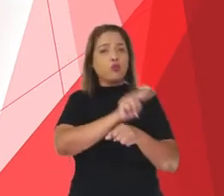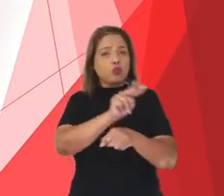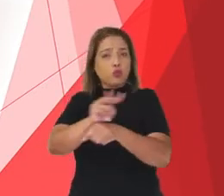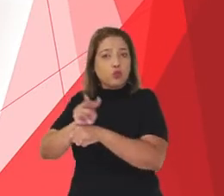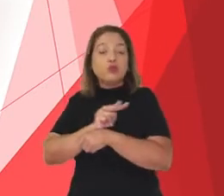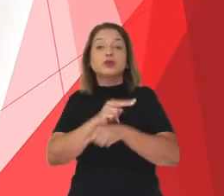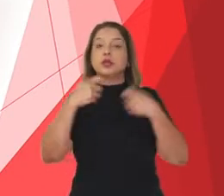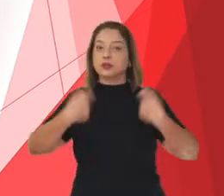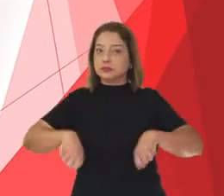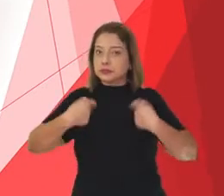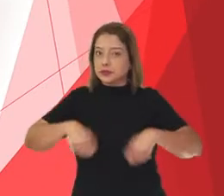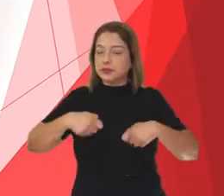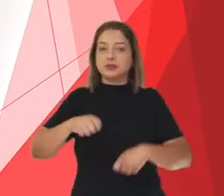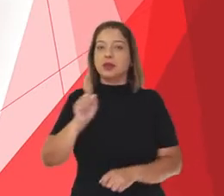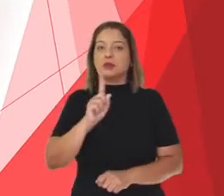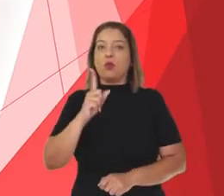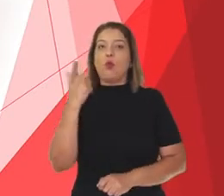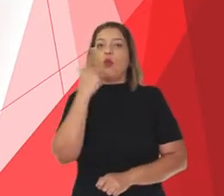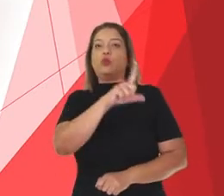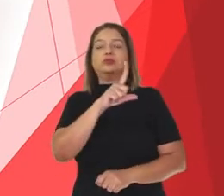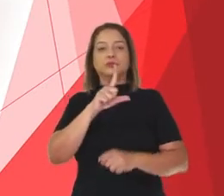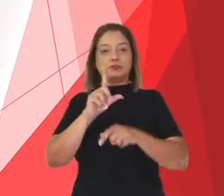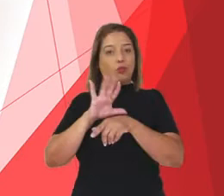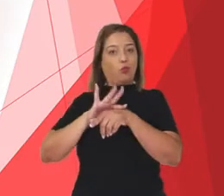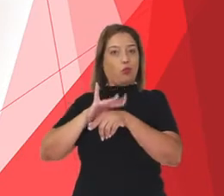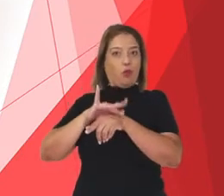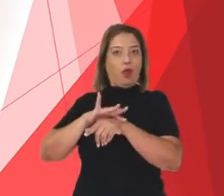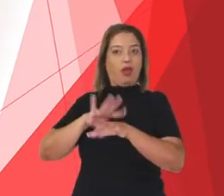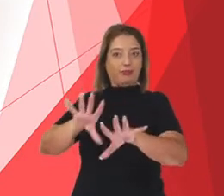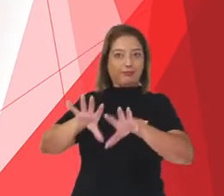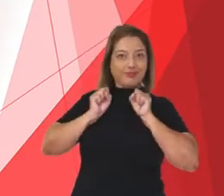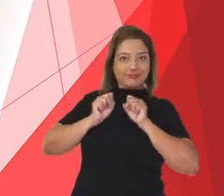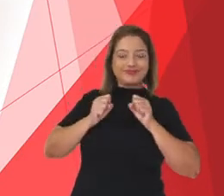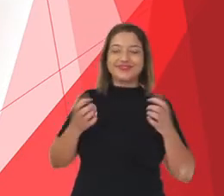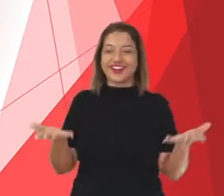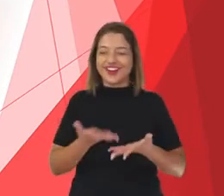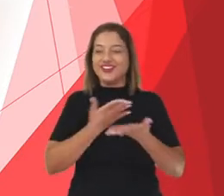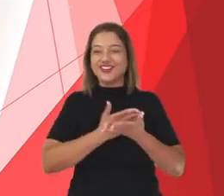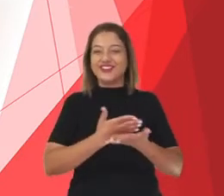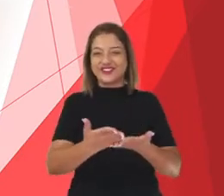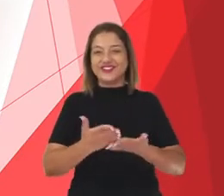podemos tomar para não ficarmos doentes. Vamos começar?